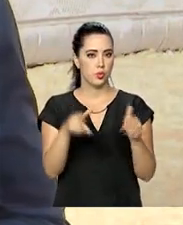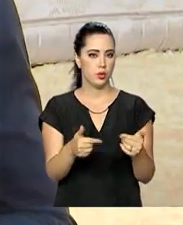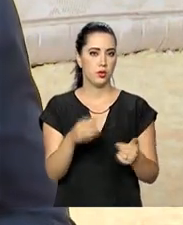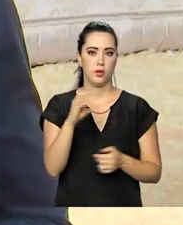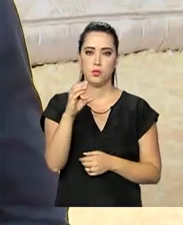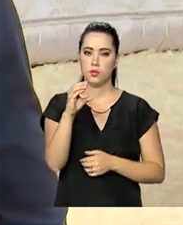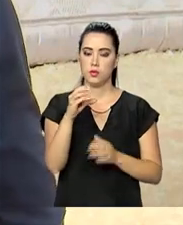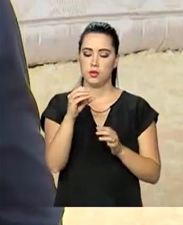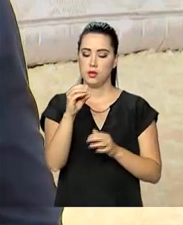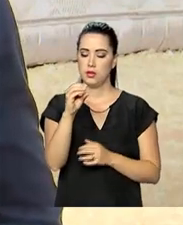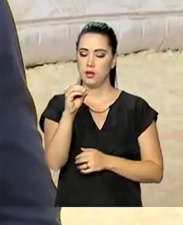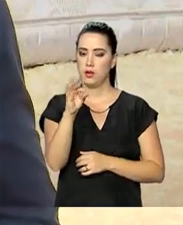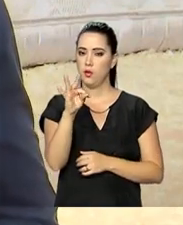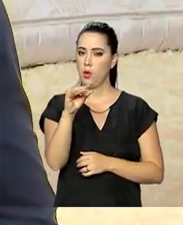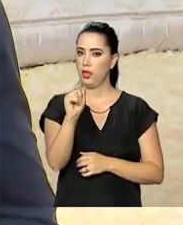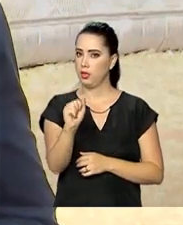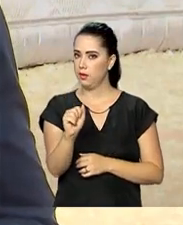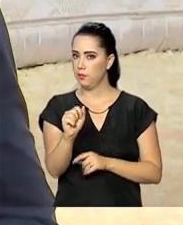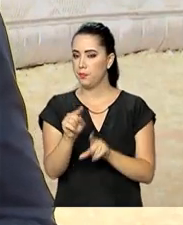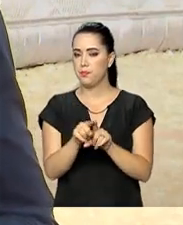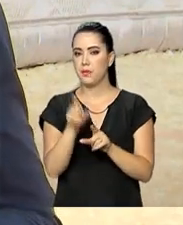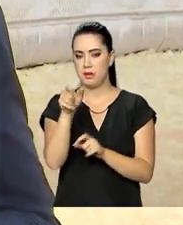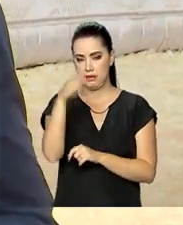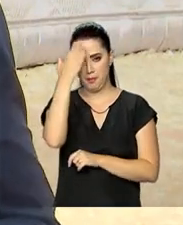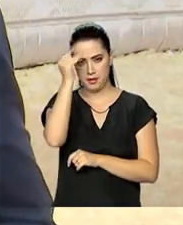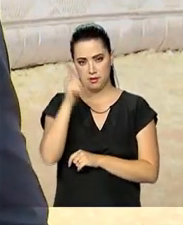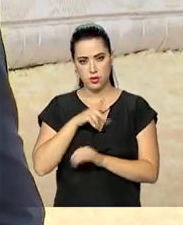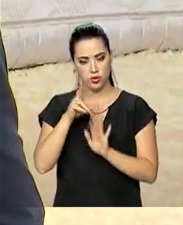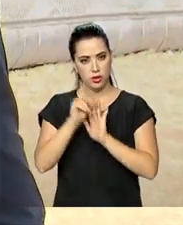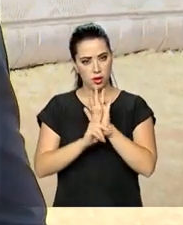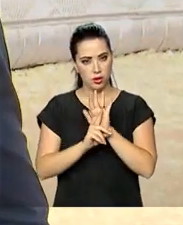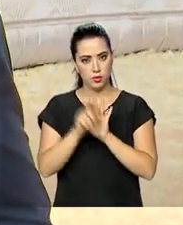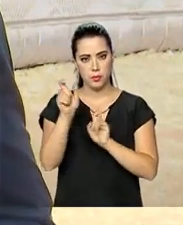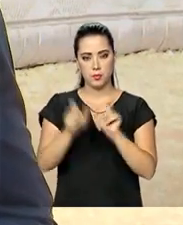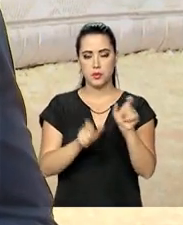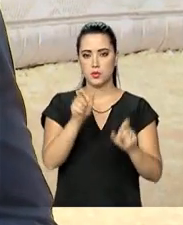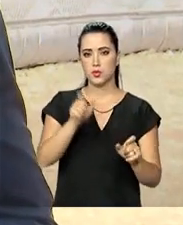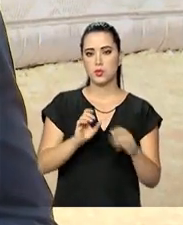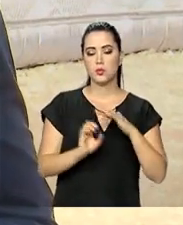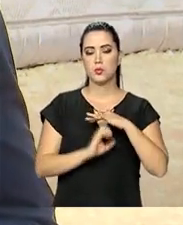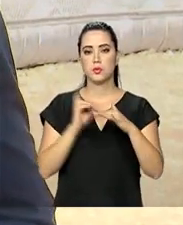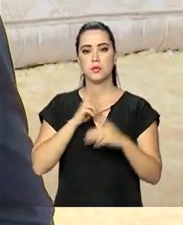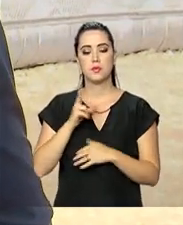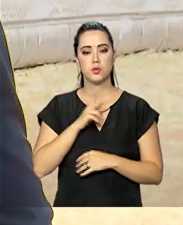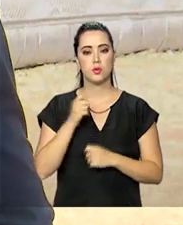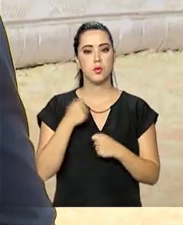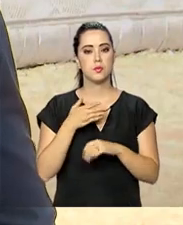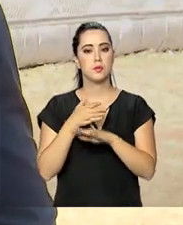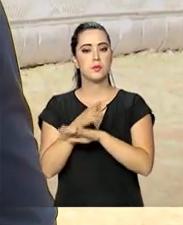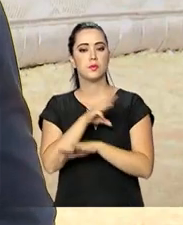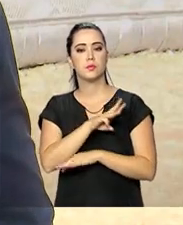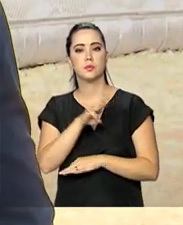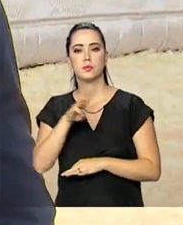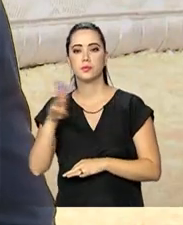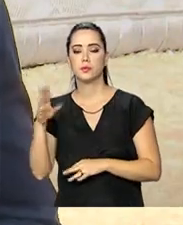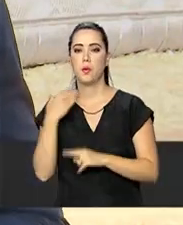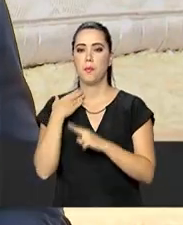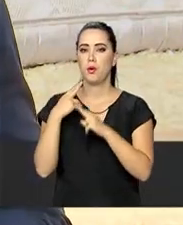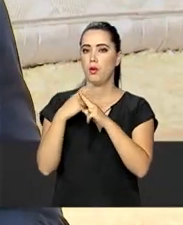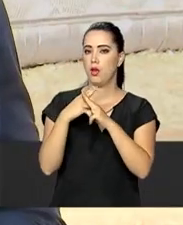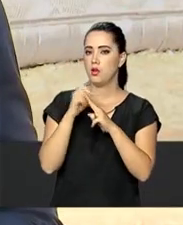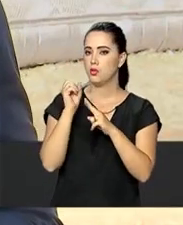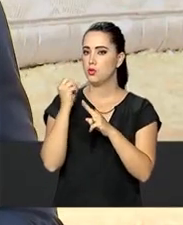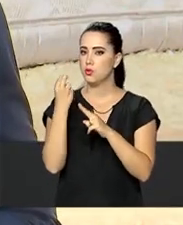cotas. Para saber se tem direito ao benefício, os trabalhadores do setor privado devem acessar o site da Caixa para o PIS